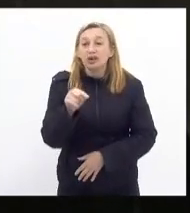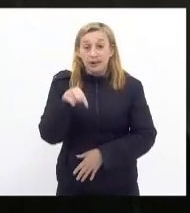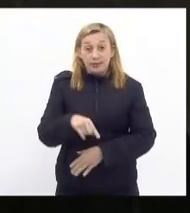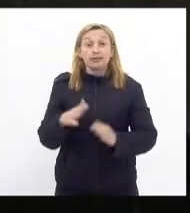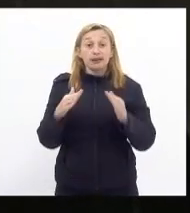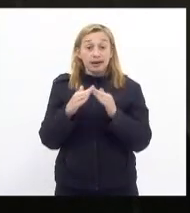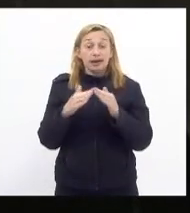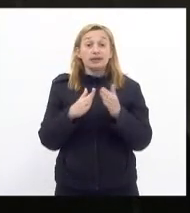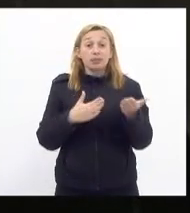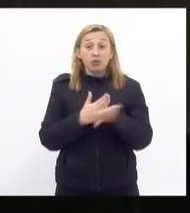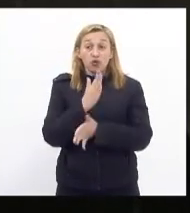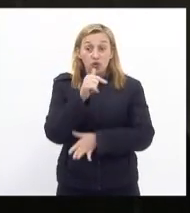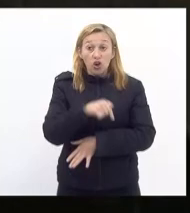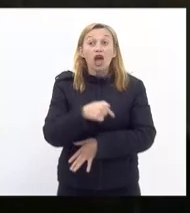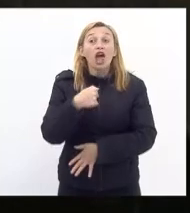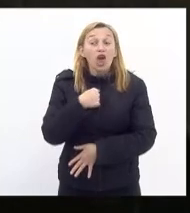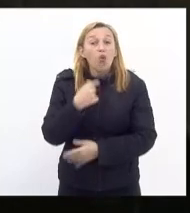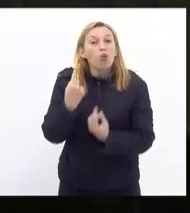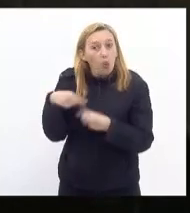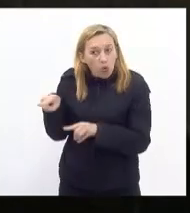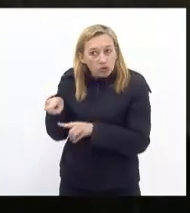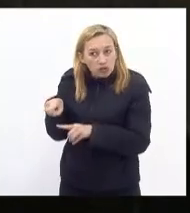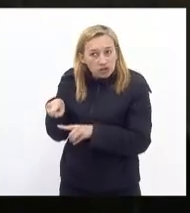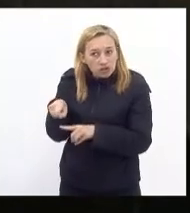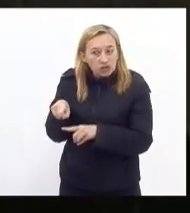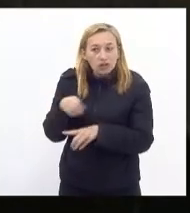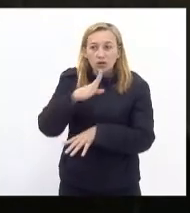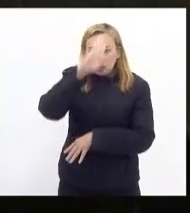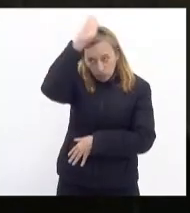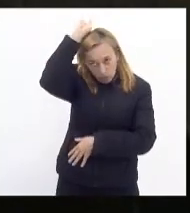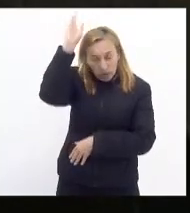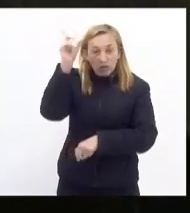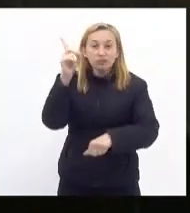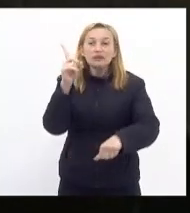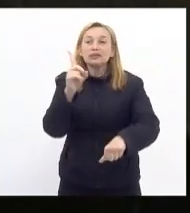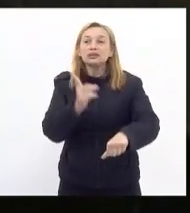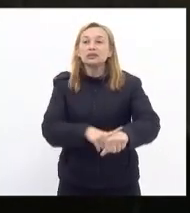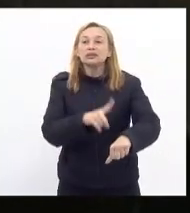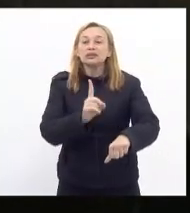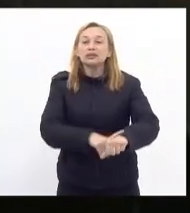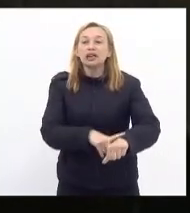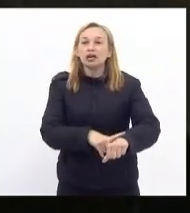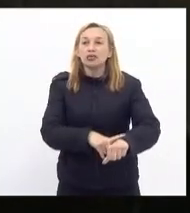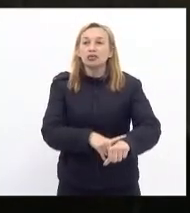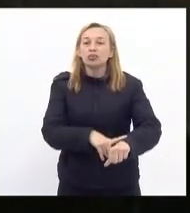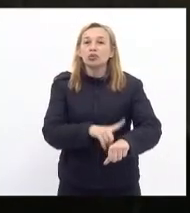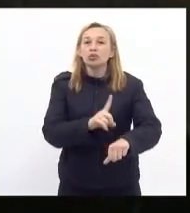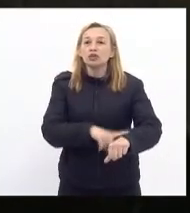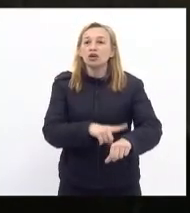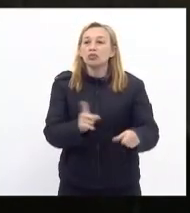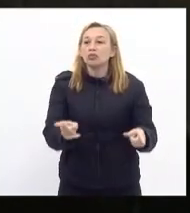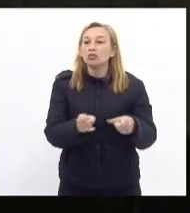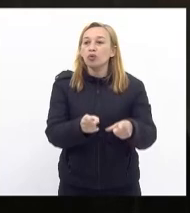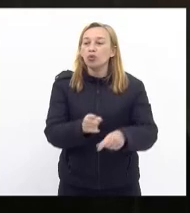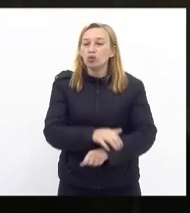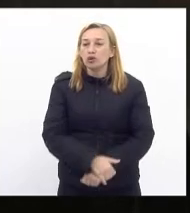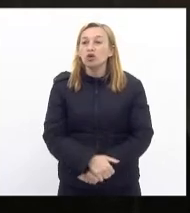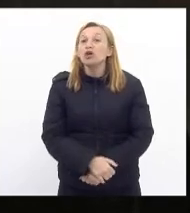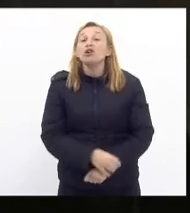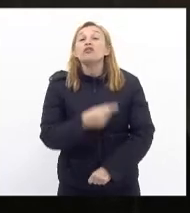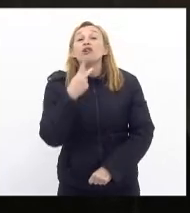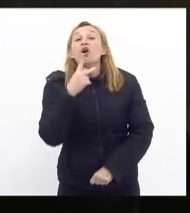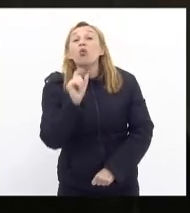casa aqui aprovou que eu fui contra ao bombeiro temporário o bombeiro temporário o que que isso quer dizer?